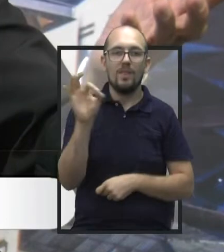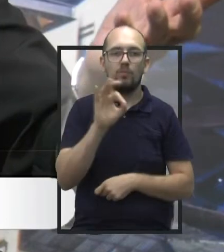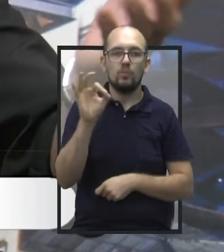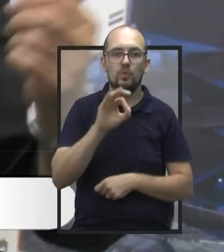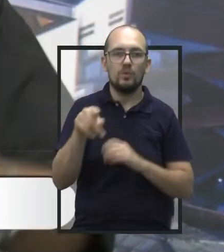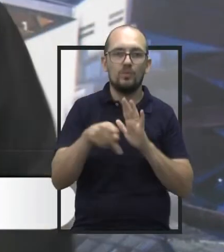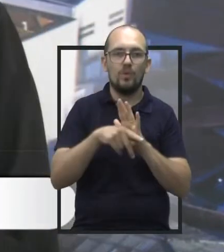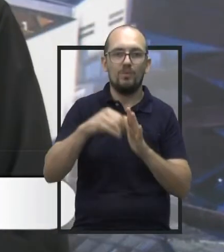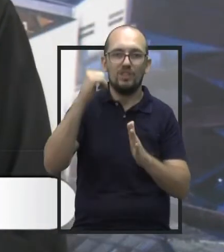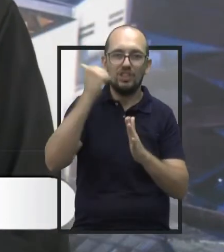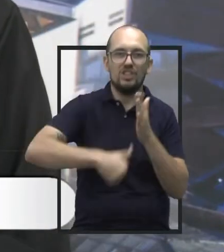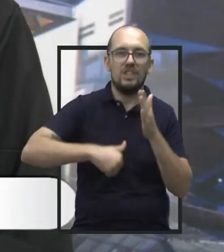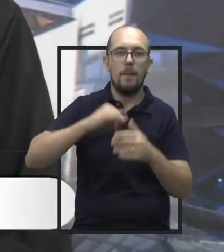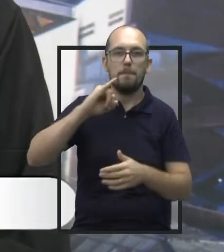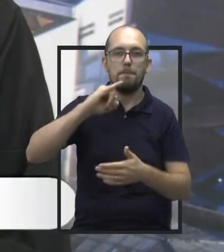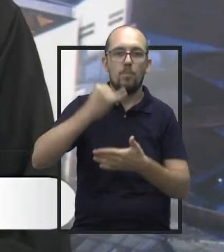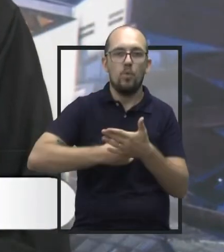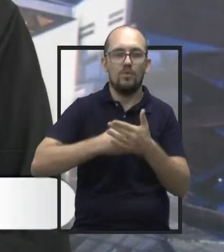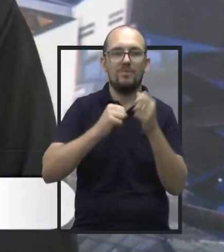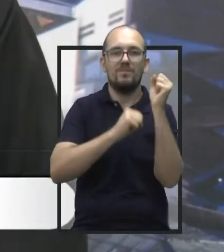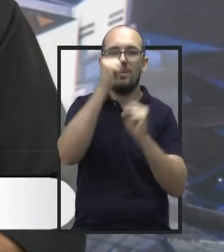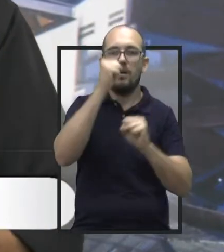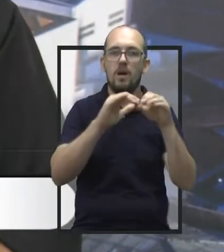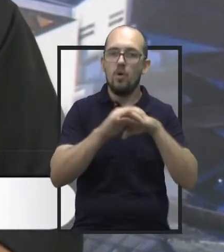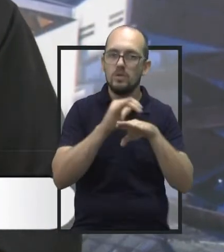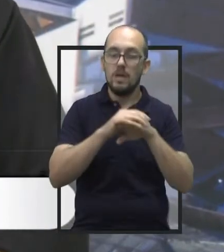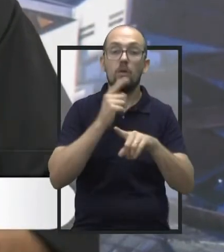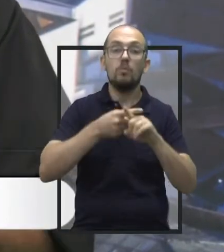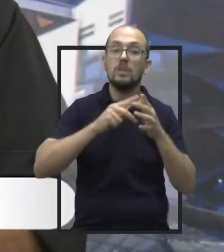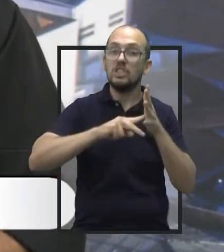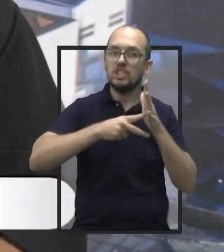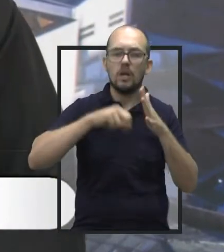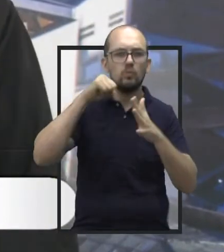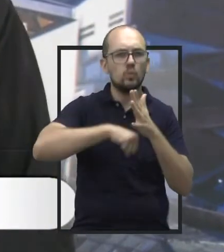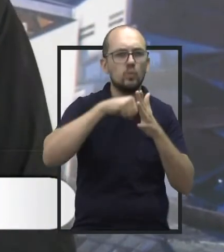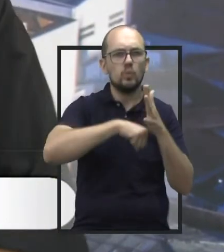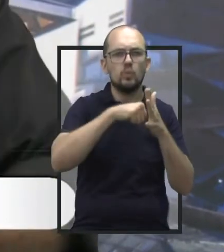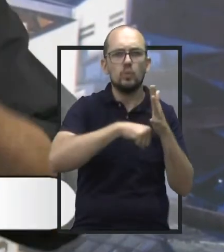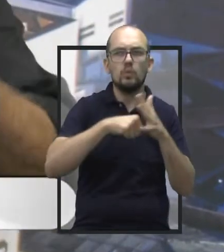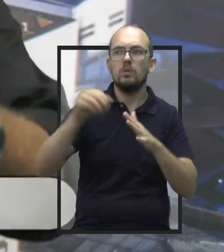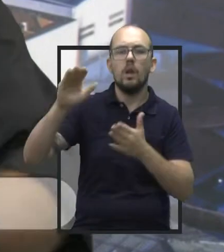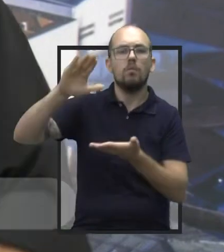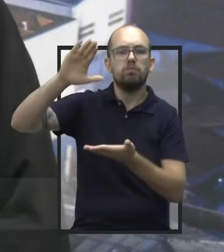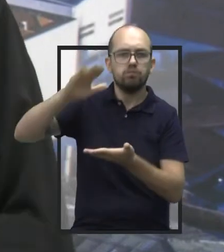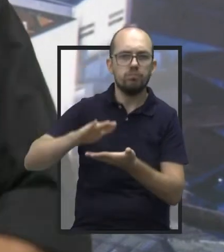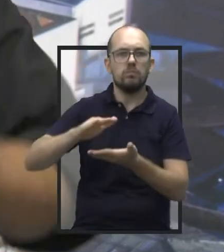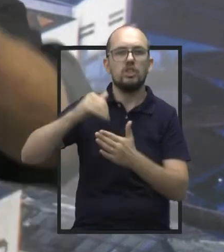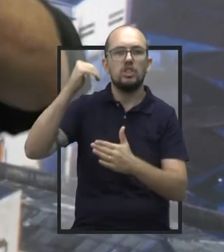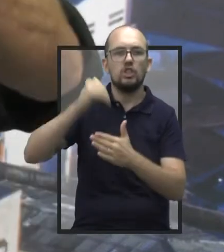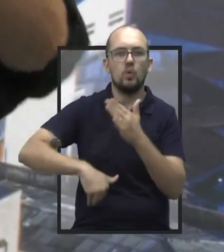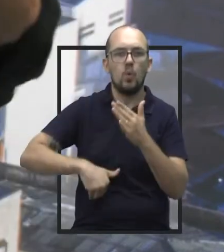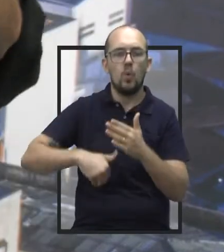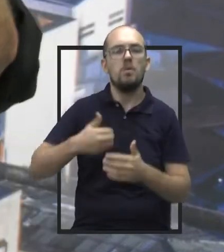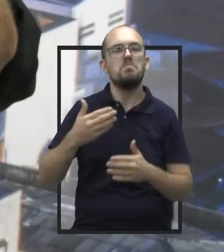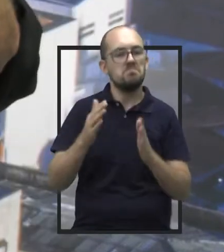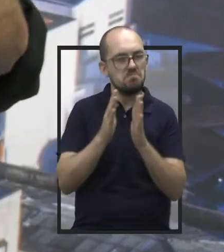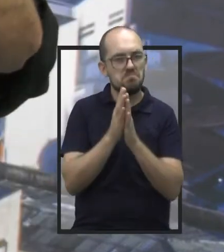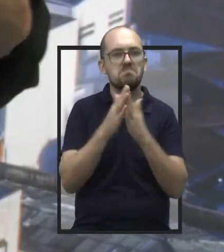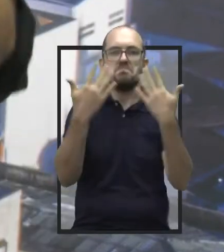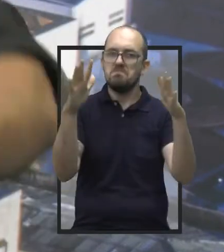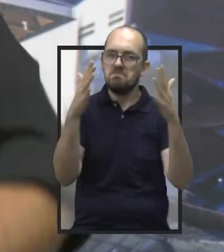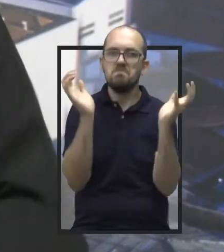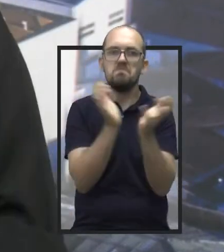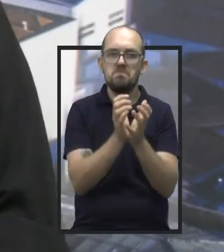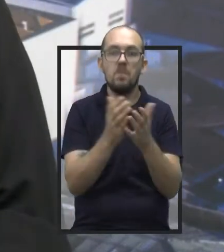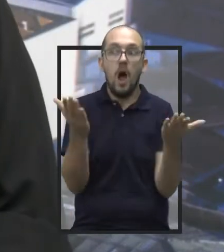da área calçadista, o sindicato do calçadista brigou muito por isso, lutou muito por isso, tem que parabenizá-los, gastaram, investiram nisso